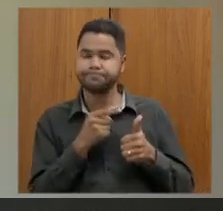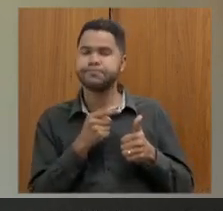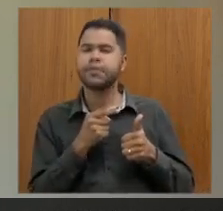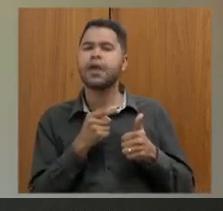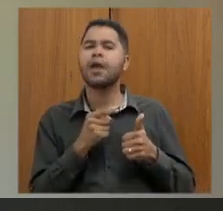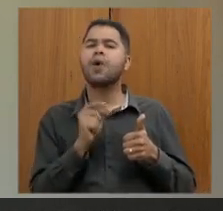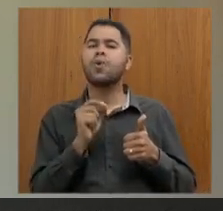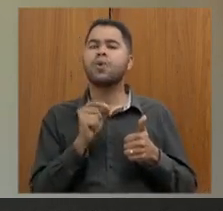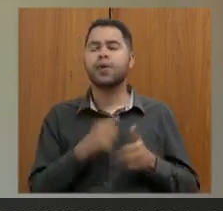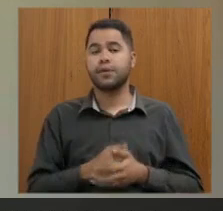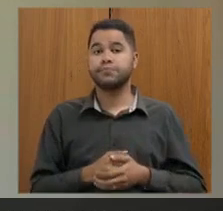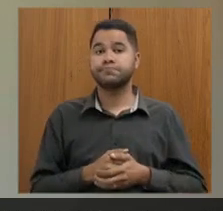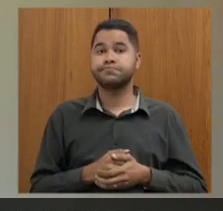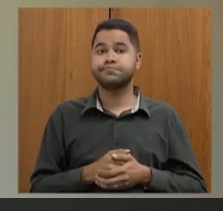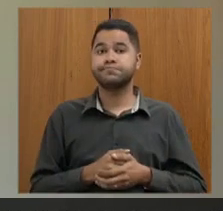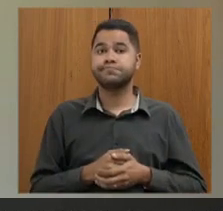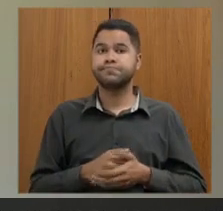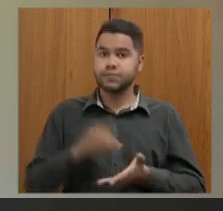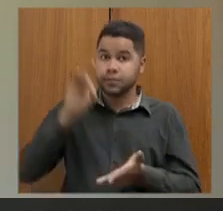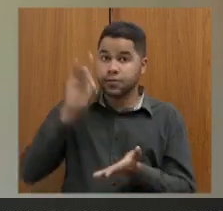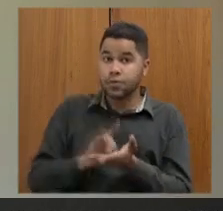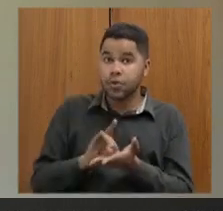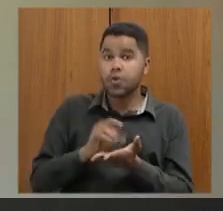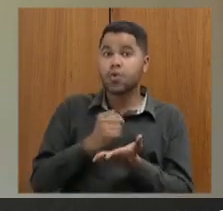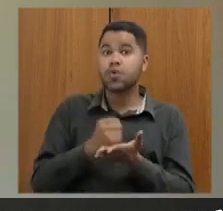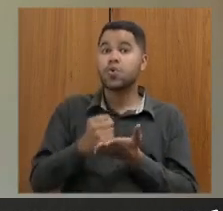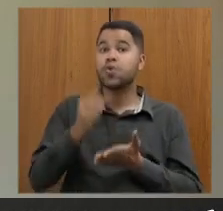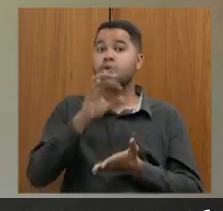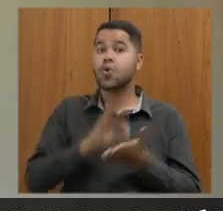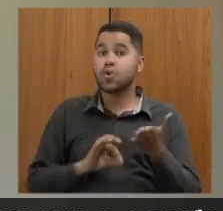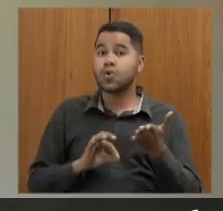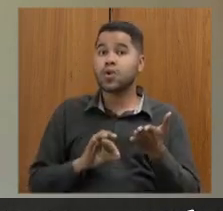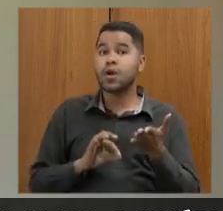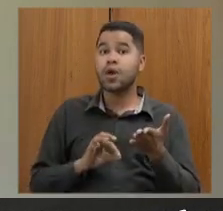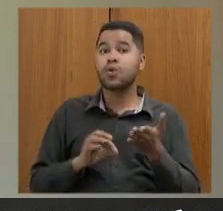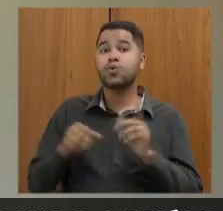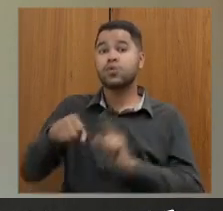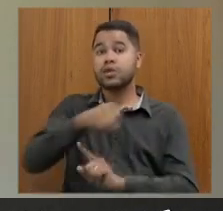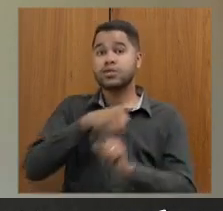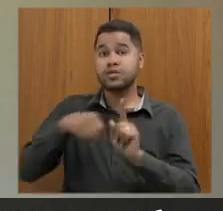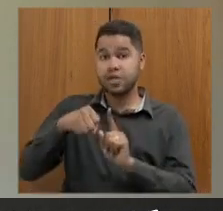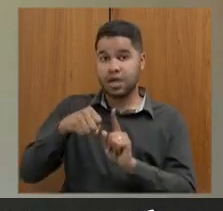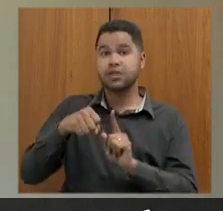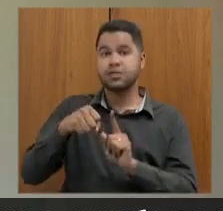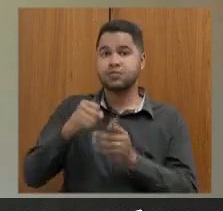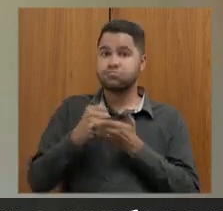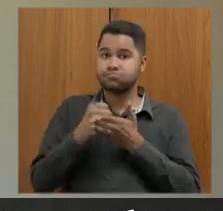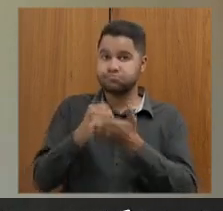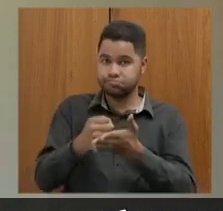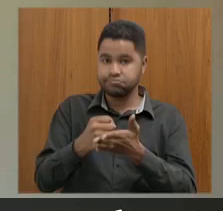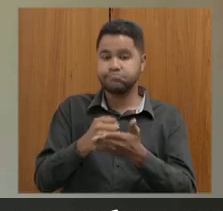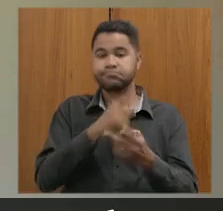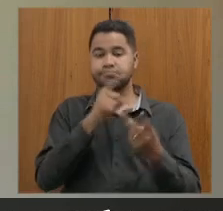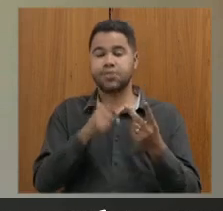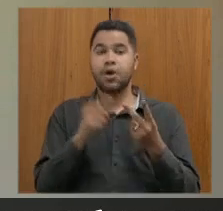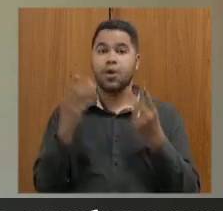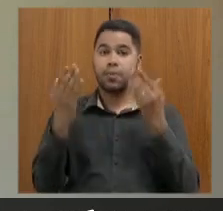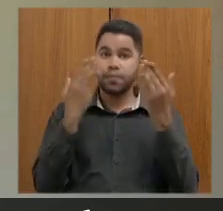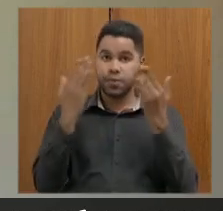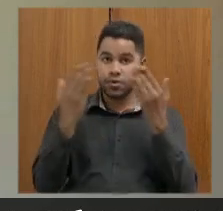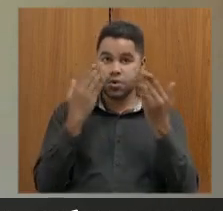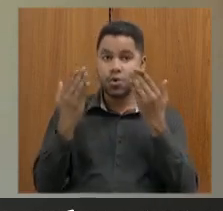relação à efetiva contratação dos assistentes sociais das assistentes sociais, das psicólogos e